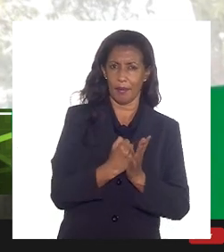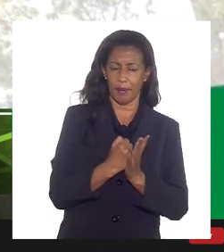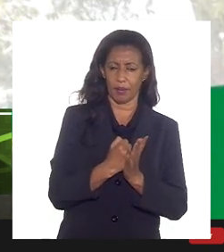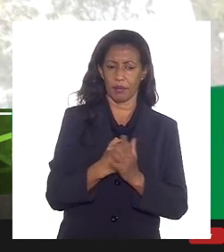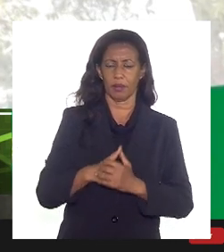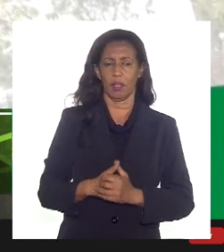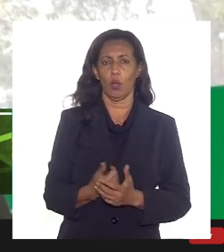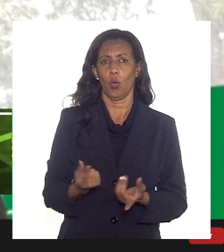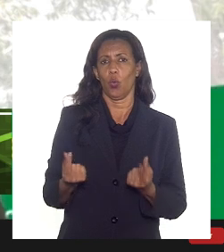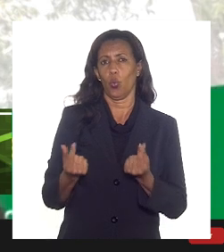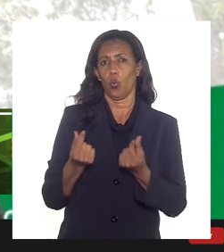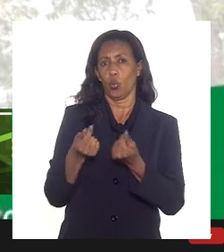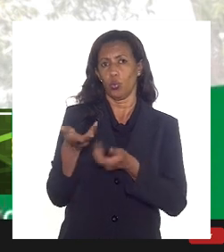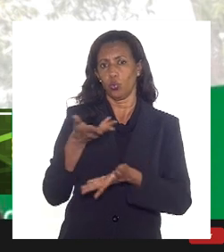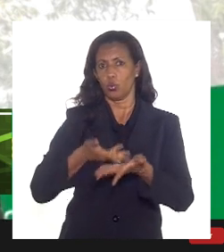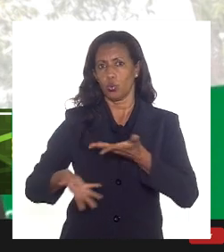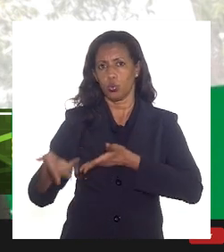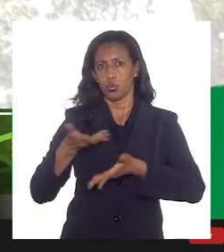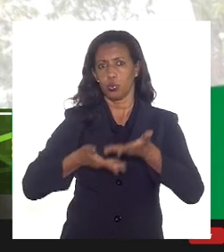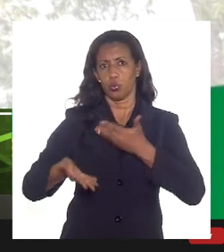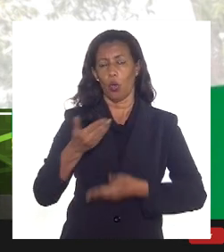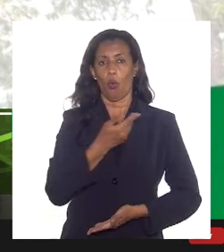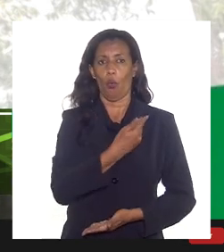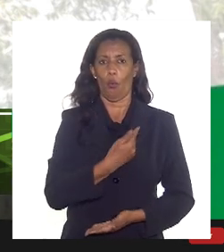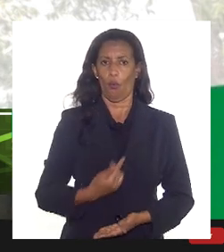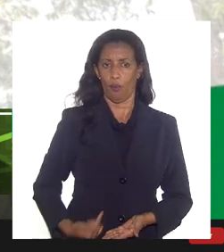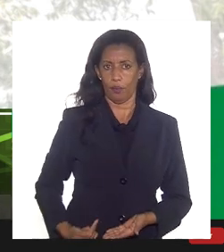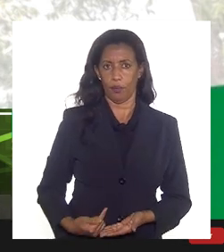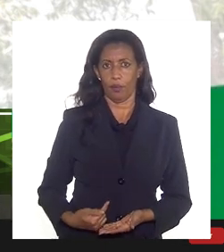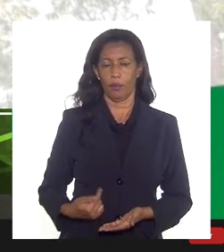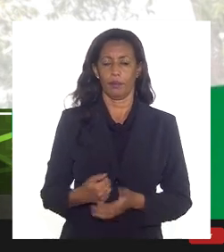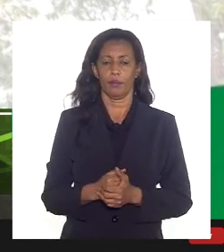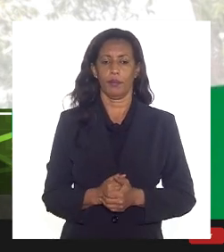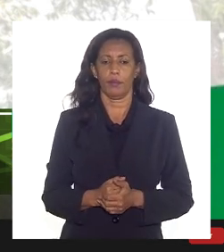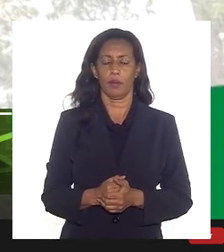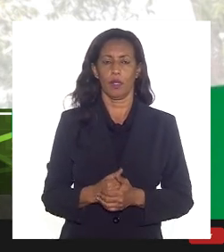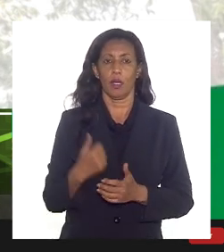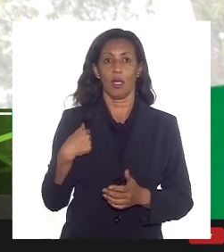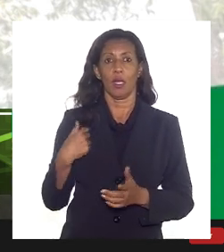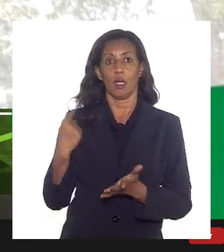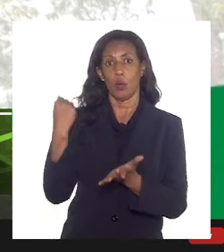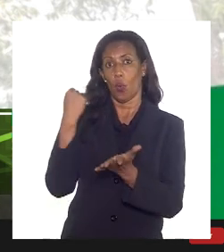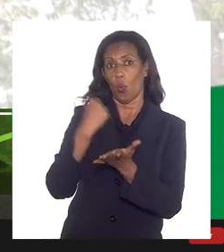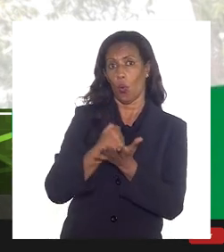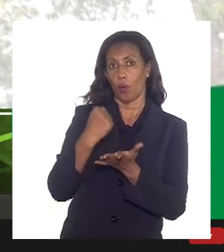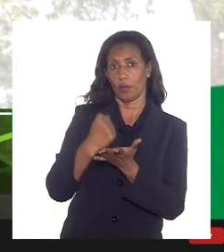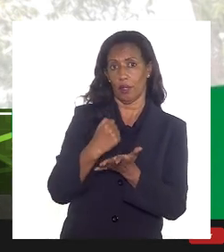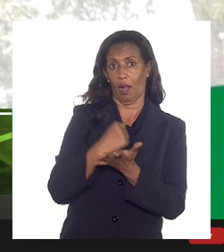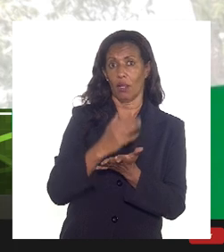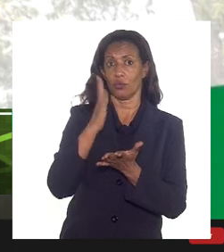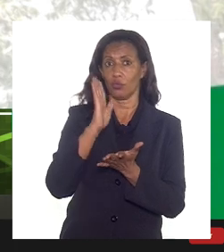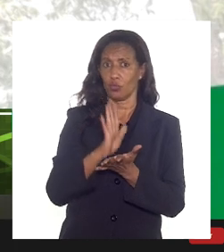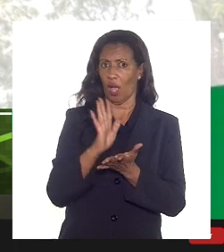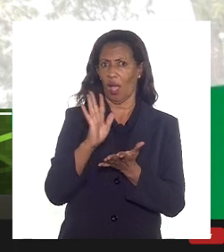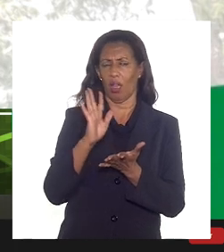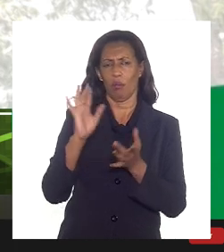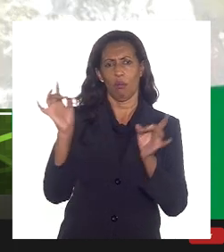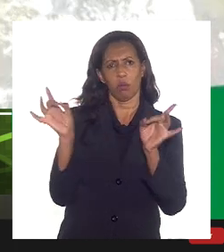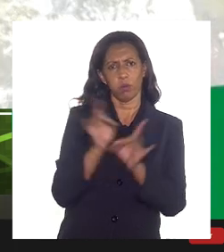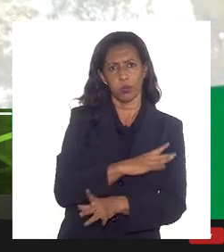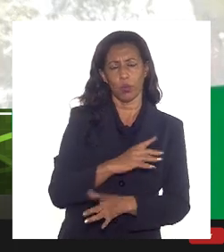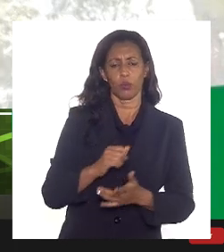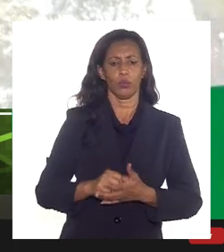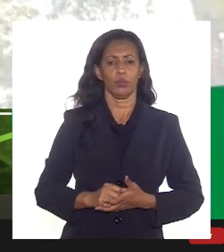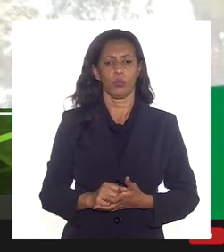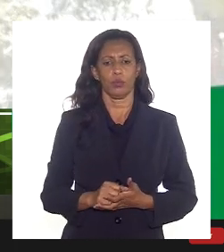o custo da participação governamental, ele interfere em contratos já celebrados sobre os